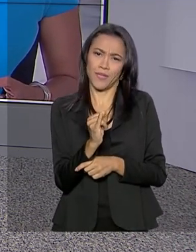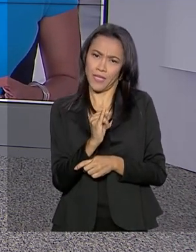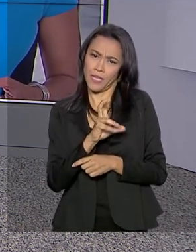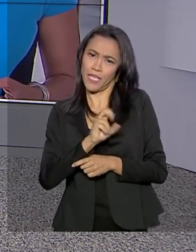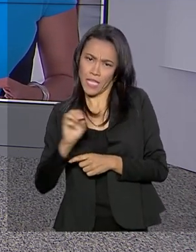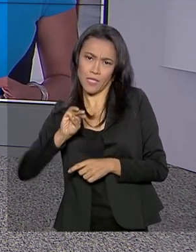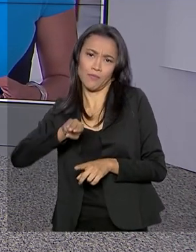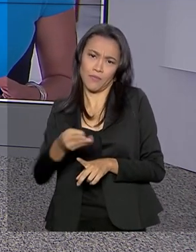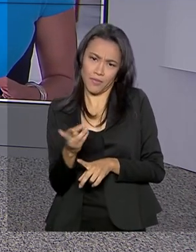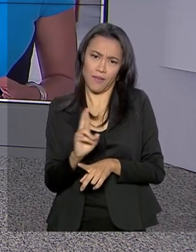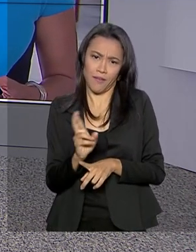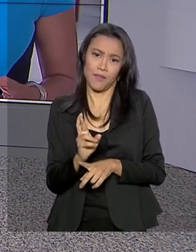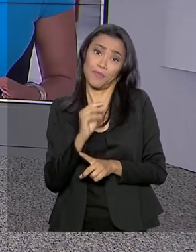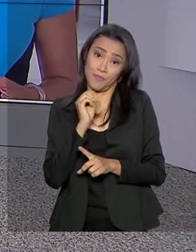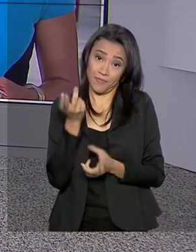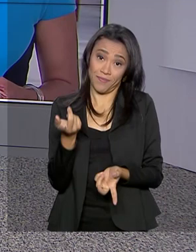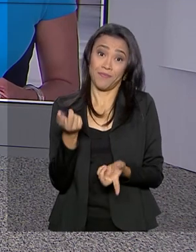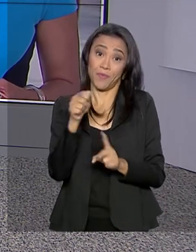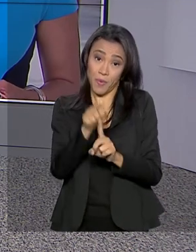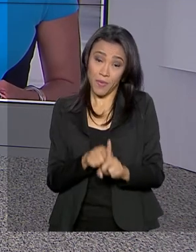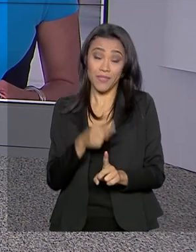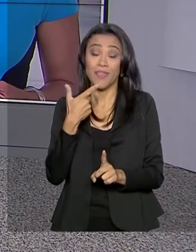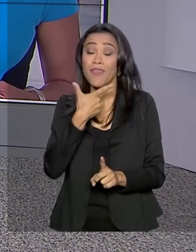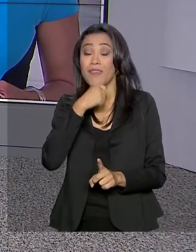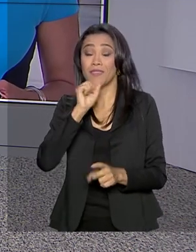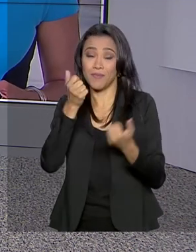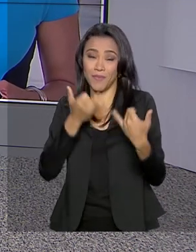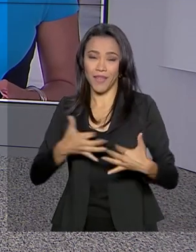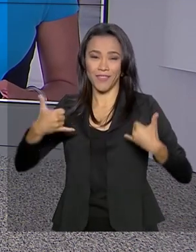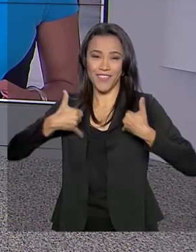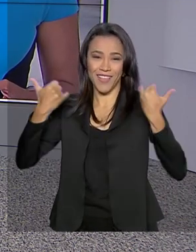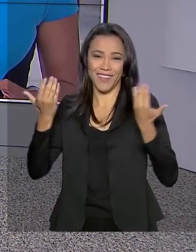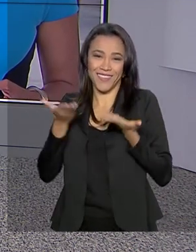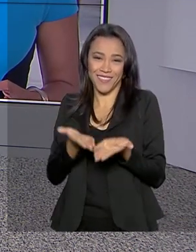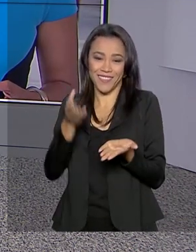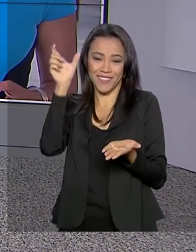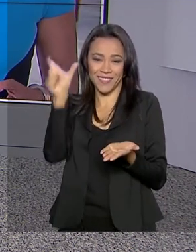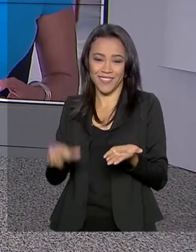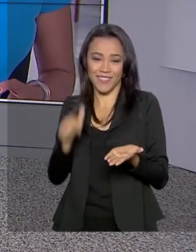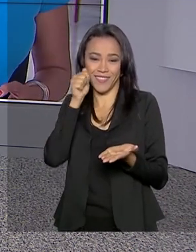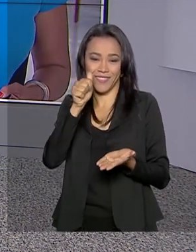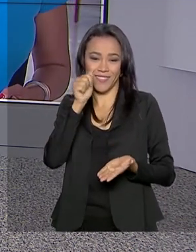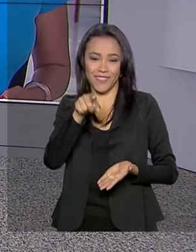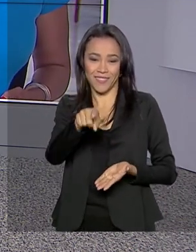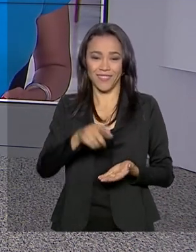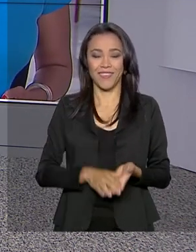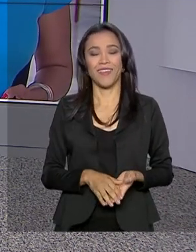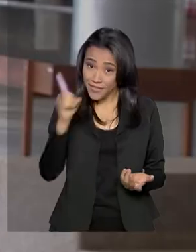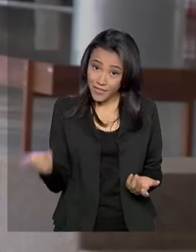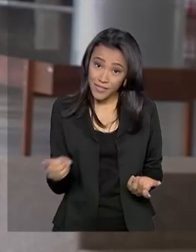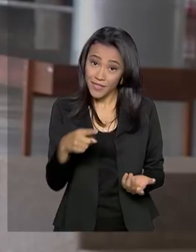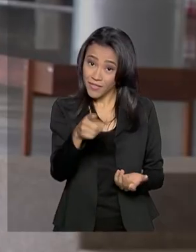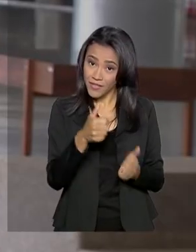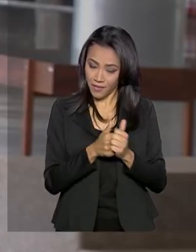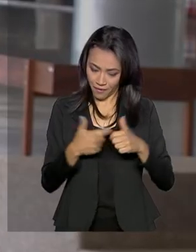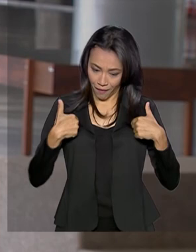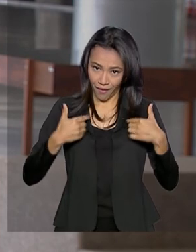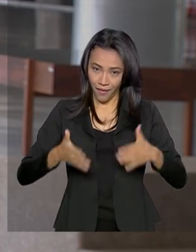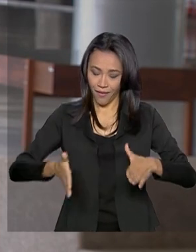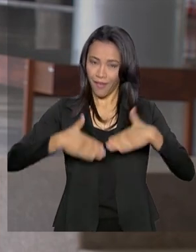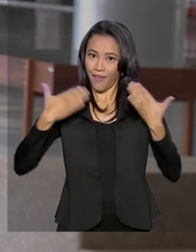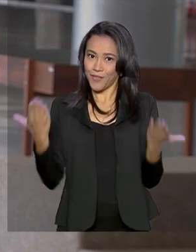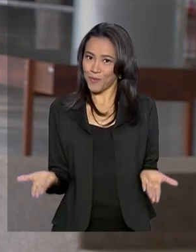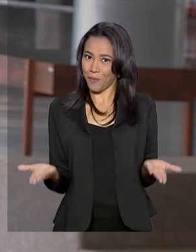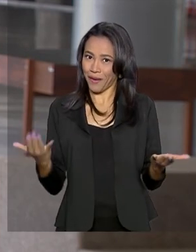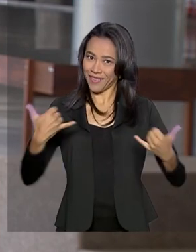para a gente é a aniversariante, Luciana Colares de Holanda. Bom dia, Luciana. Bom dia para você, Mara. Eu não esperava por essa